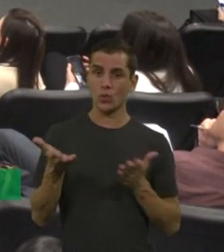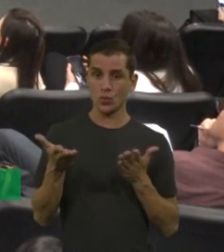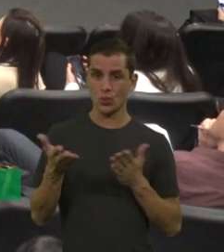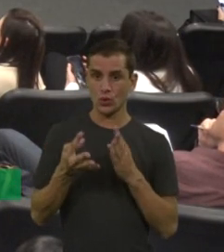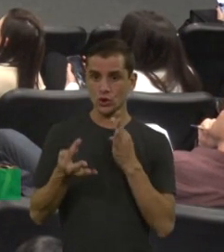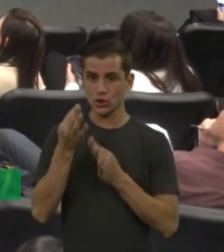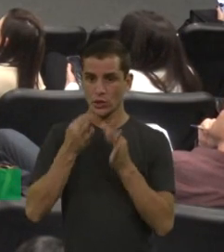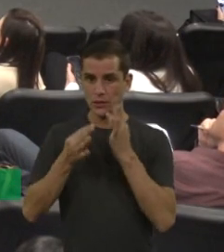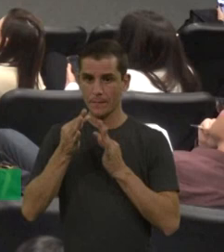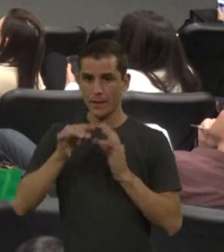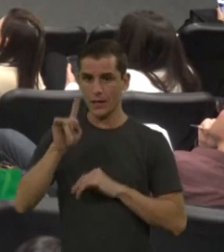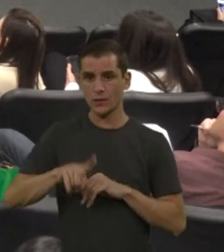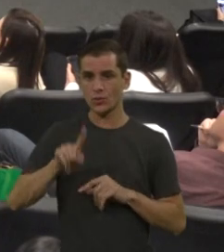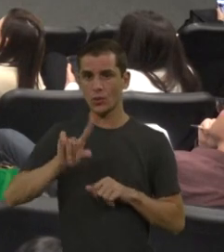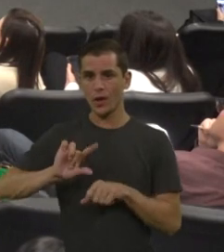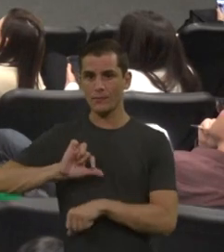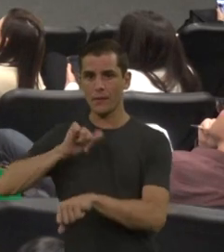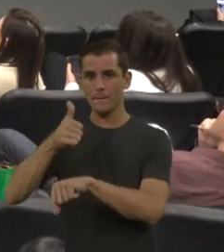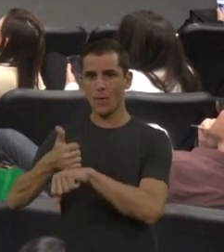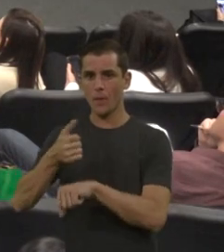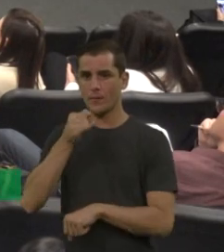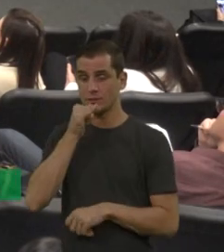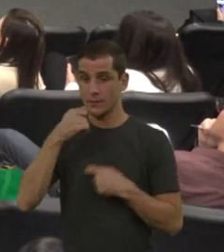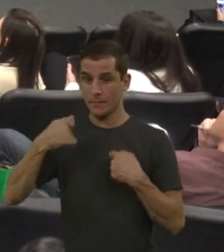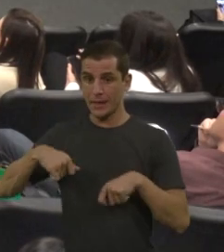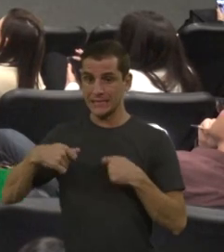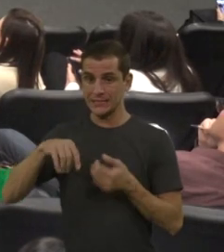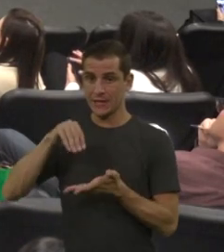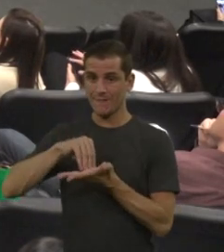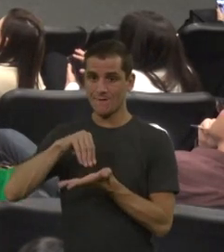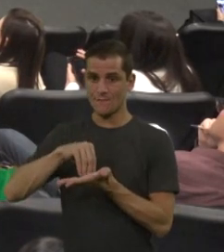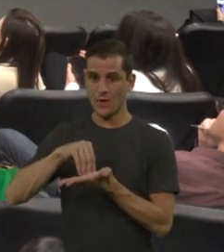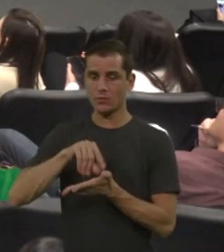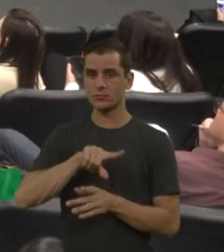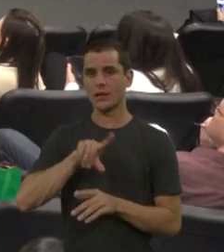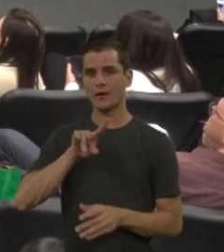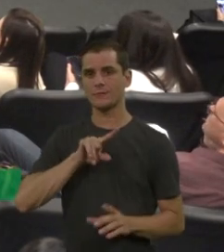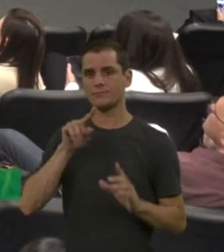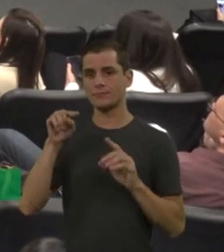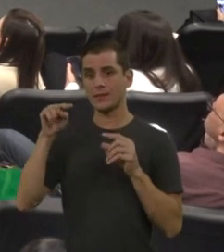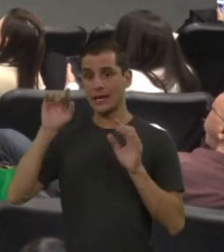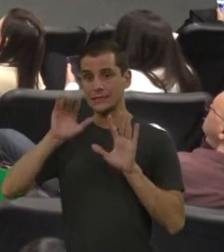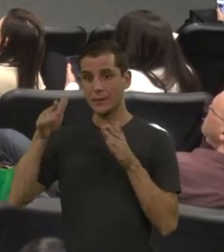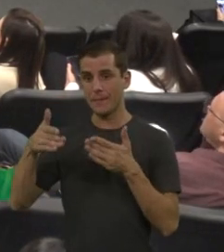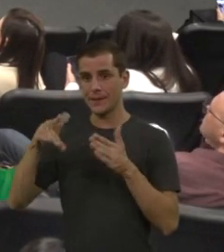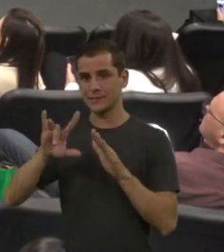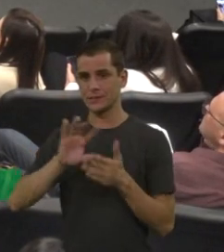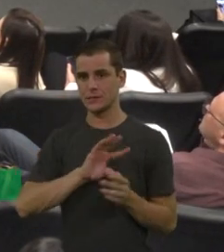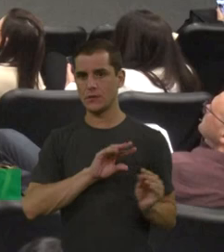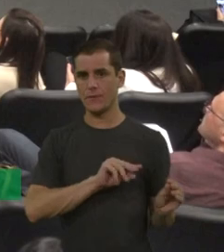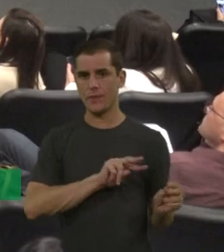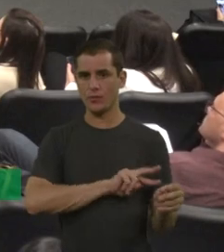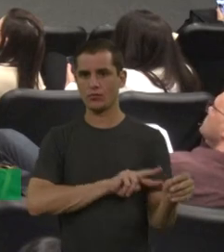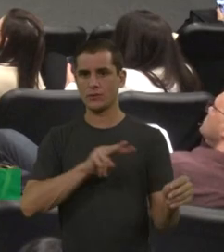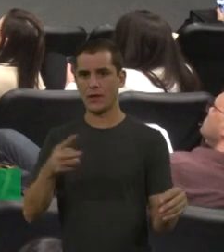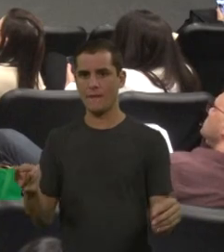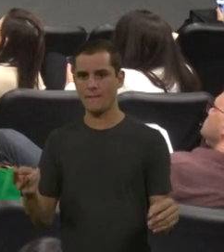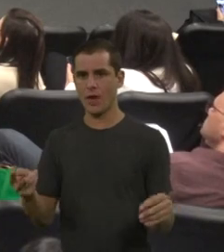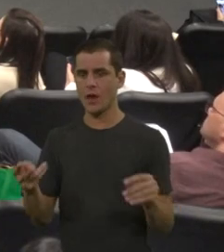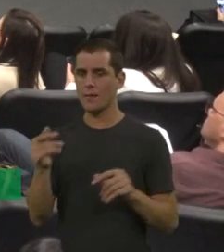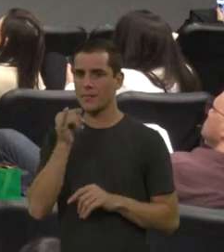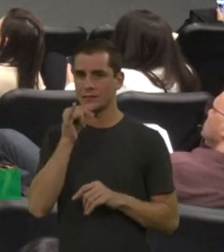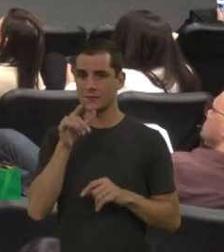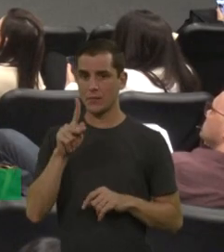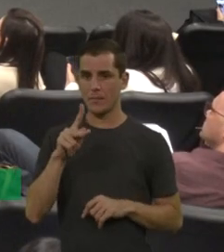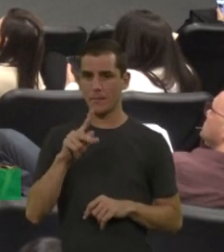deficiente. No caso aqui, botei hemofilia A do fator 8, que ele pode ser derivado de plasma, o recombinante ou recombinante